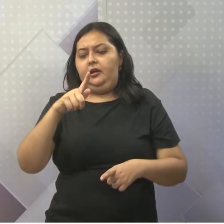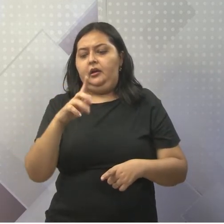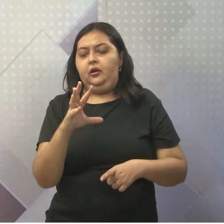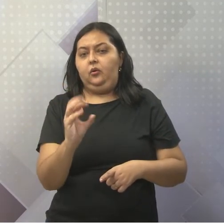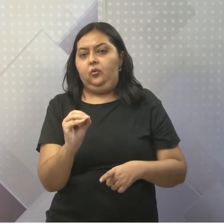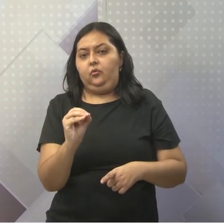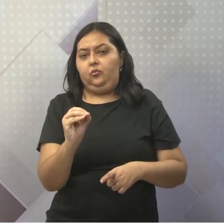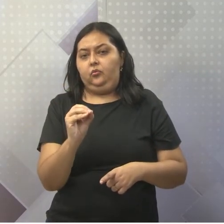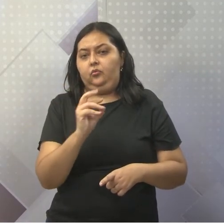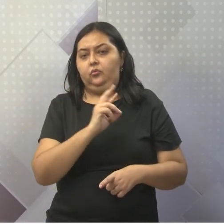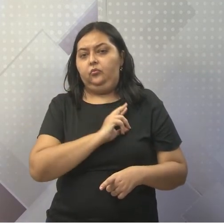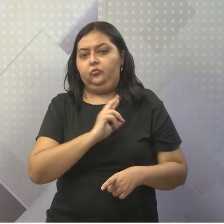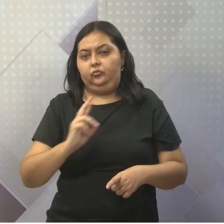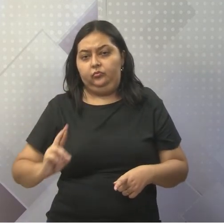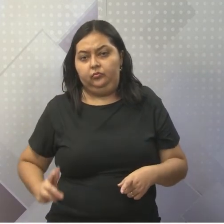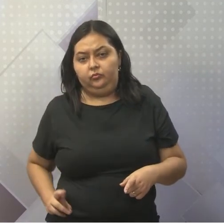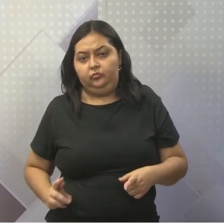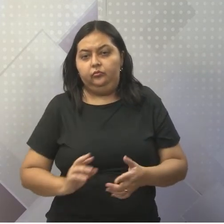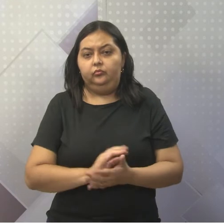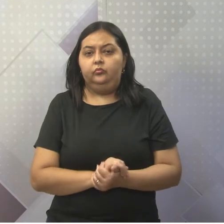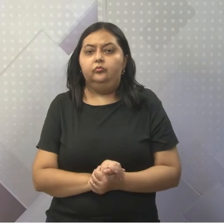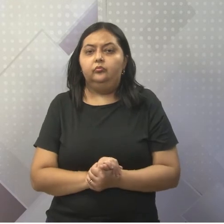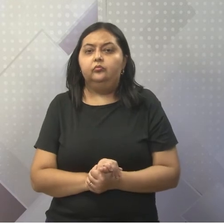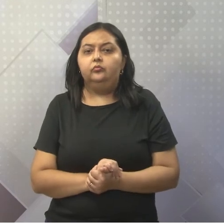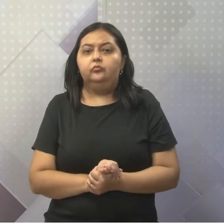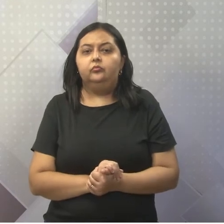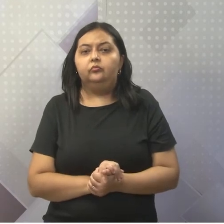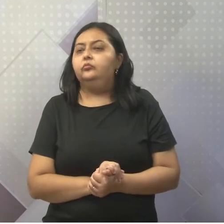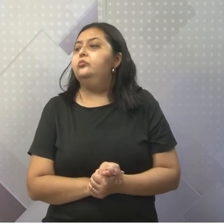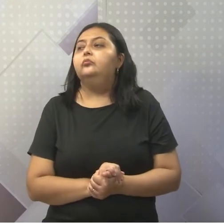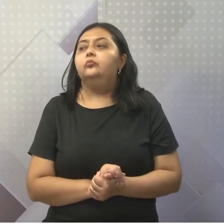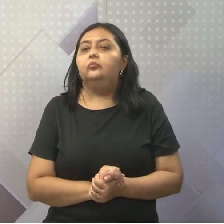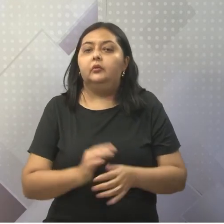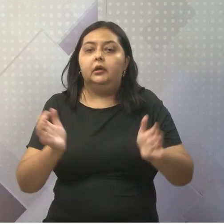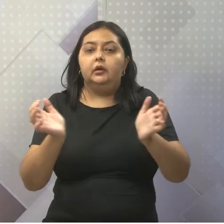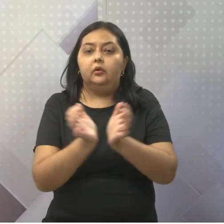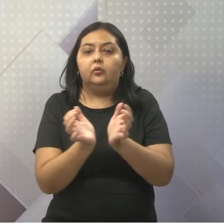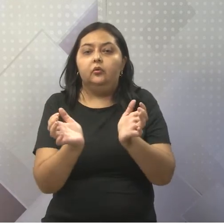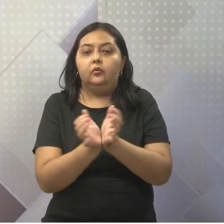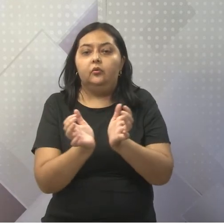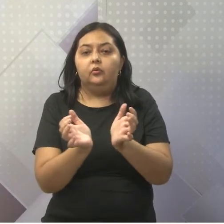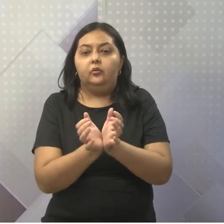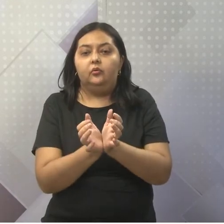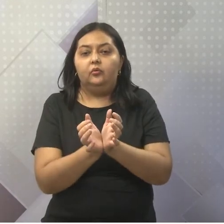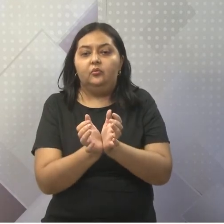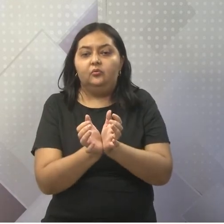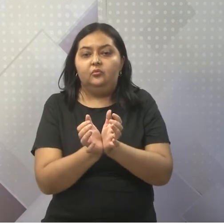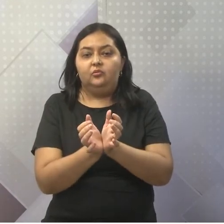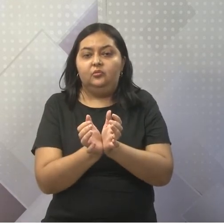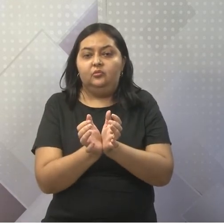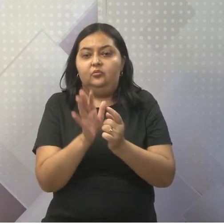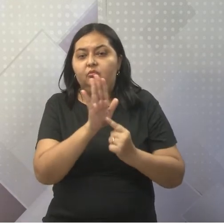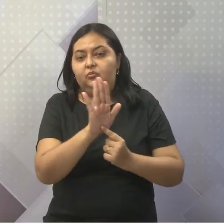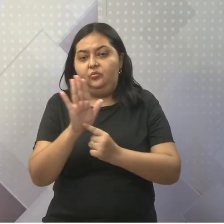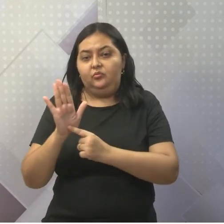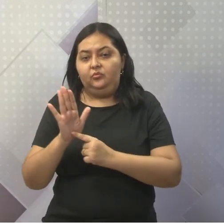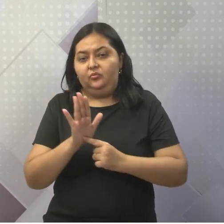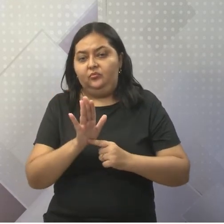Outros grupos separatistas que promovem a miséria cada vez mais deste povo.